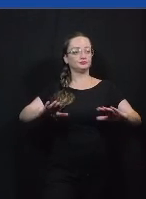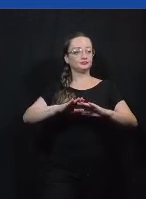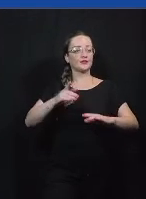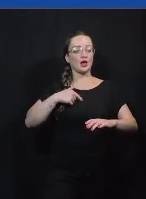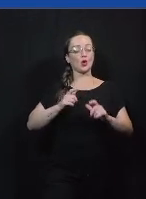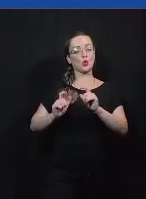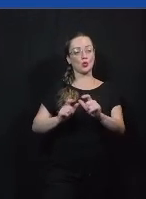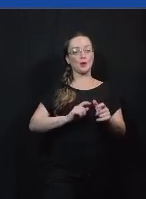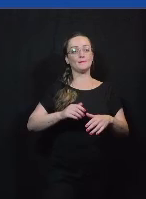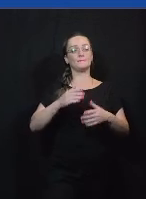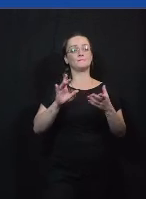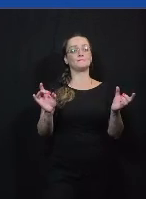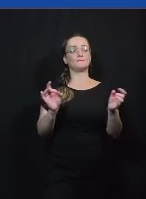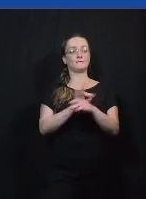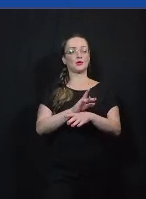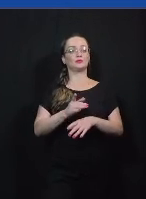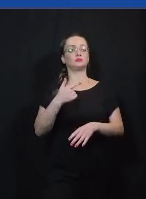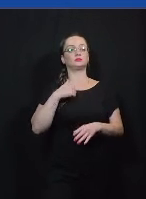espaço já pronto na escola